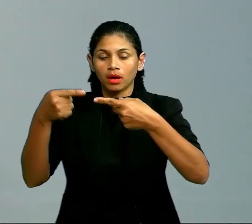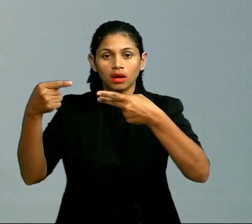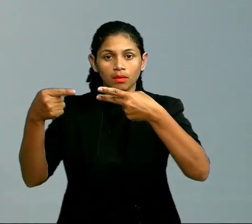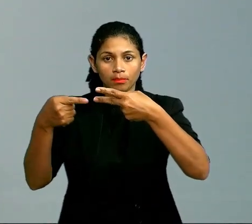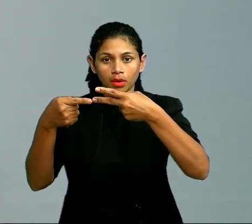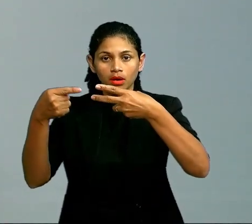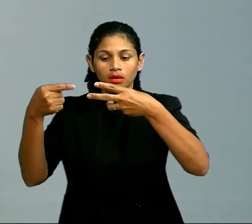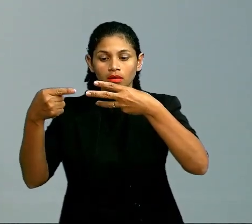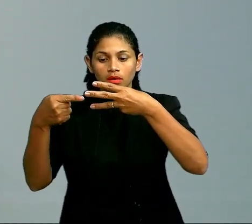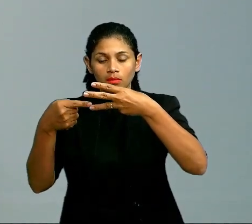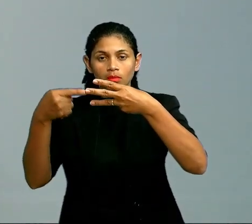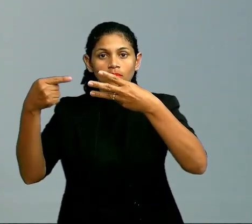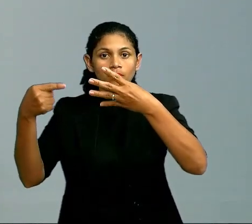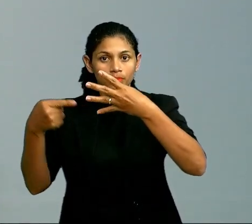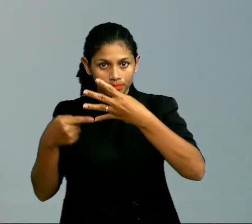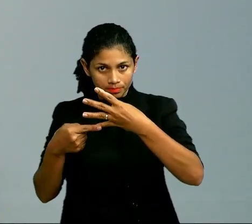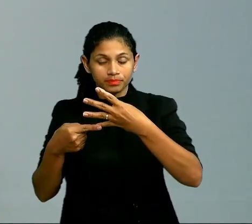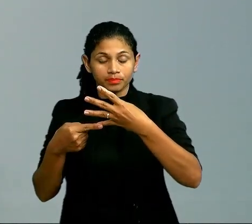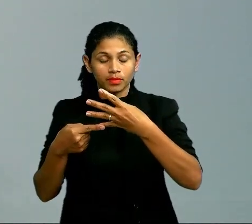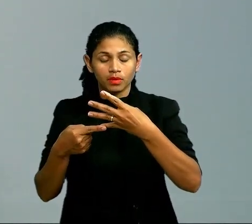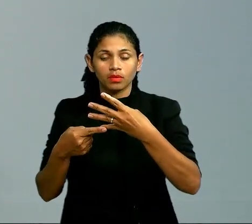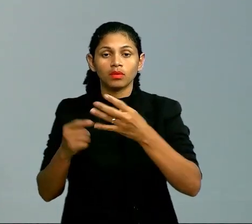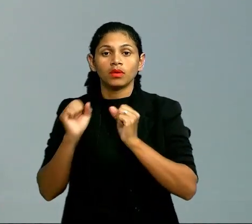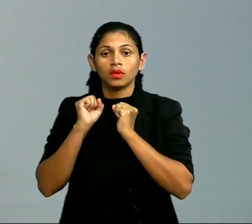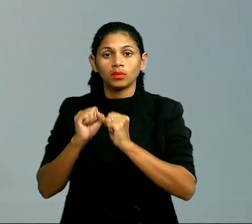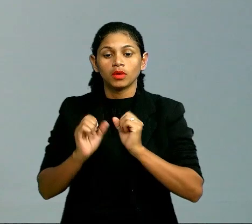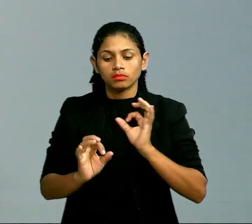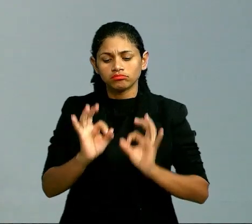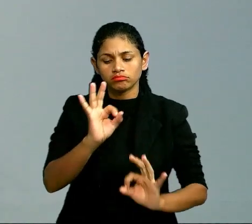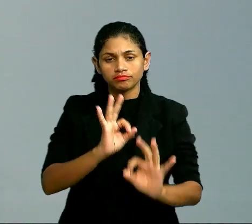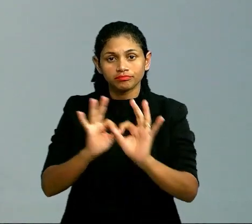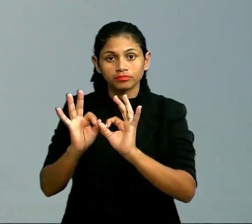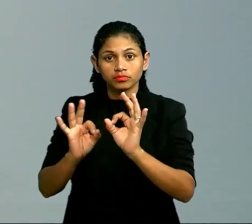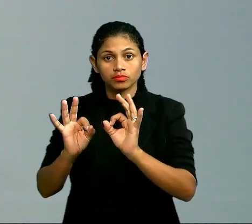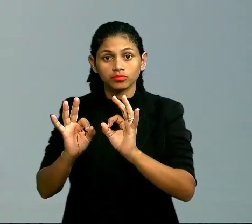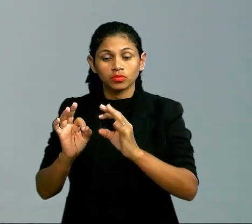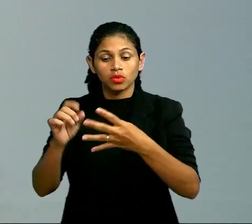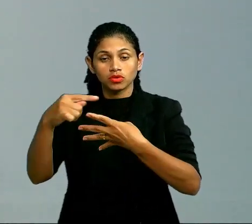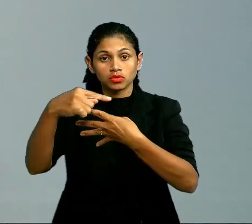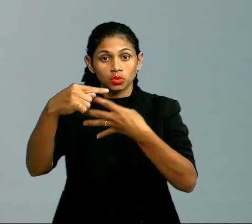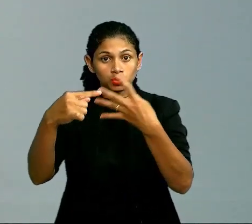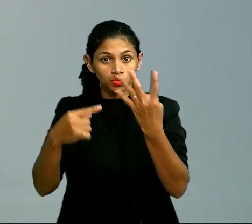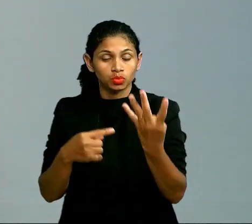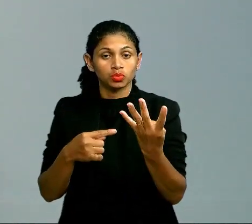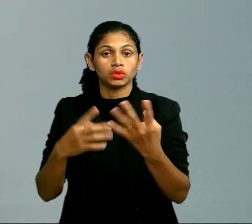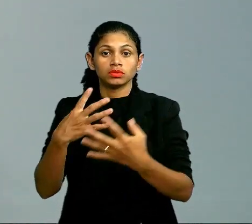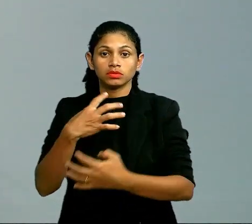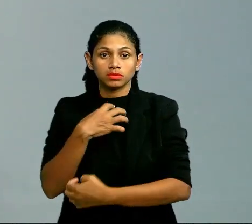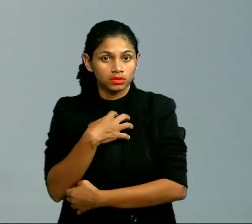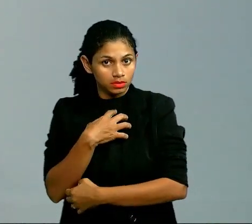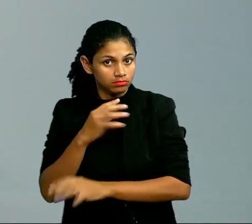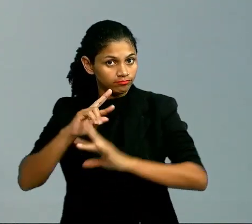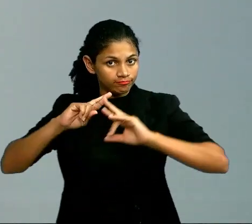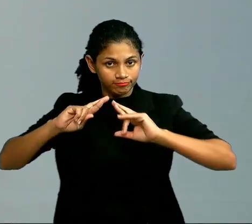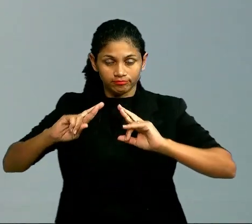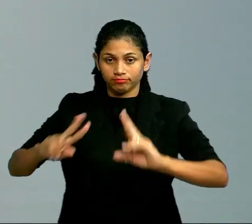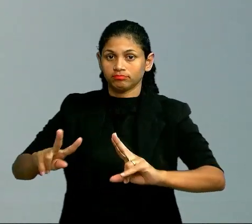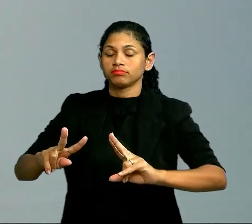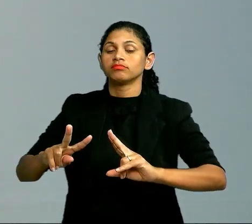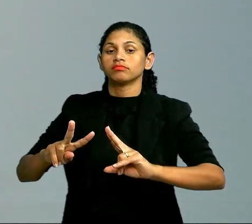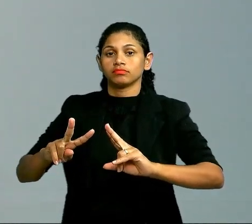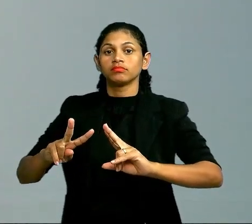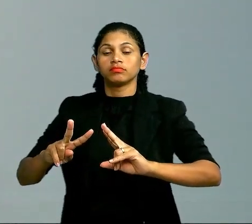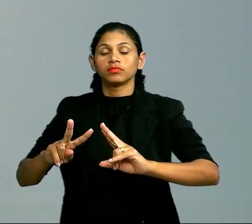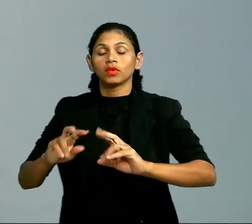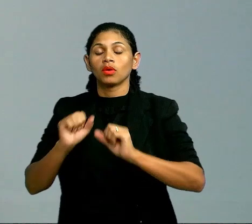Essas quatro ligações, elas podem se organizar de quatro maneiras diferentes, como nós também vimos. Pode ser quatro ligações